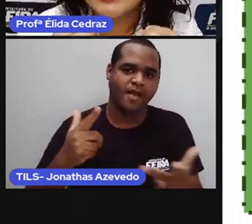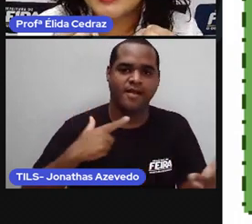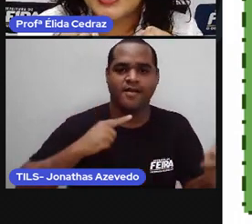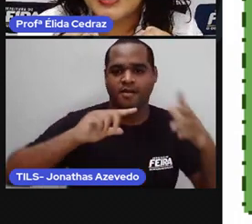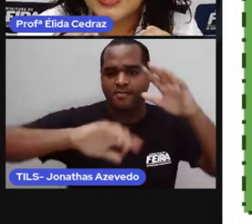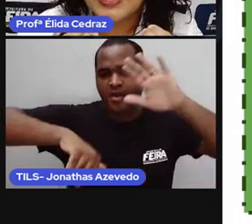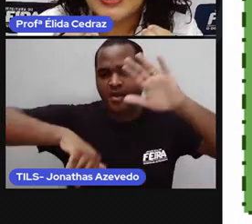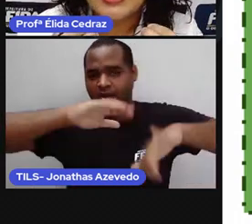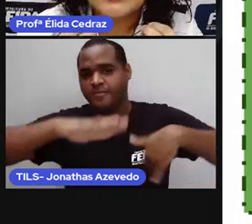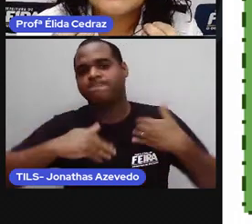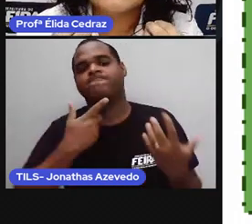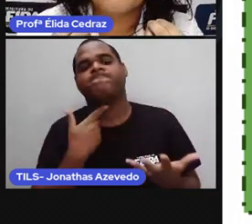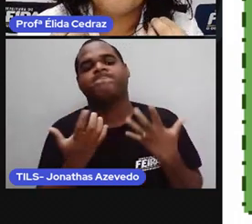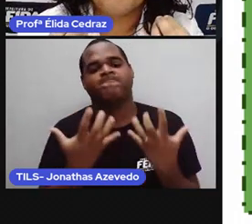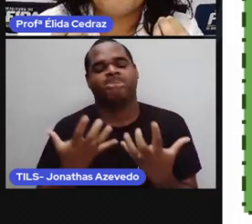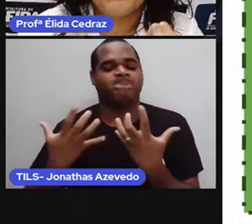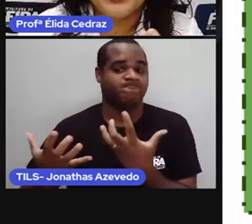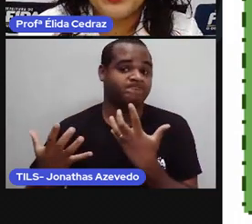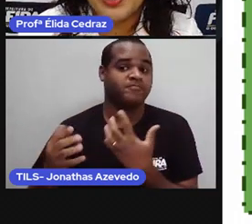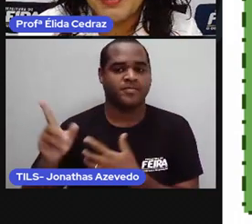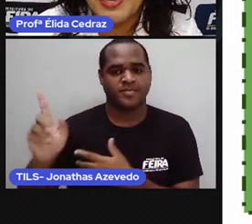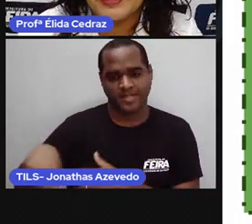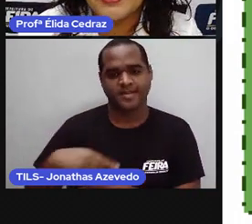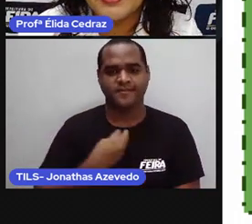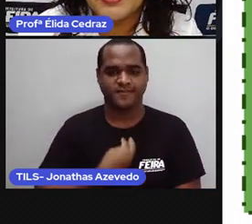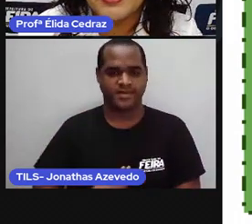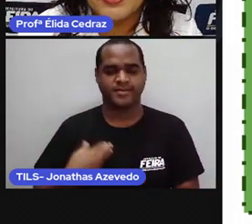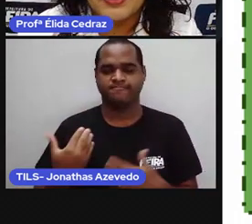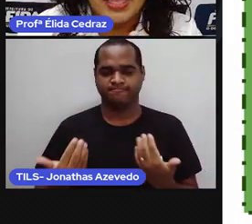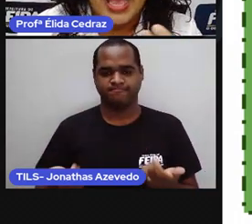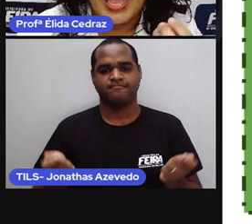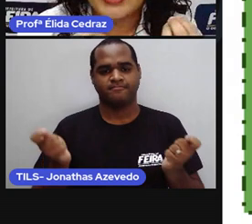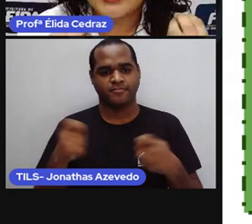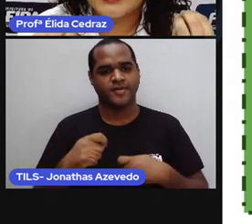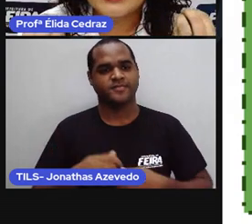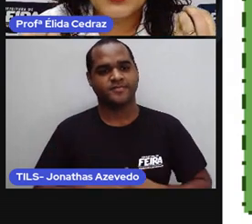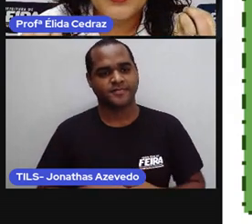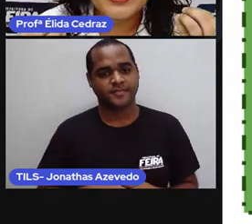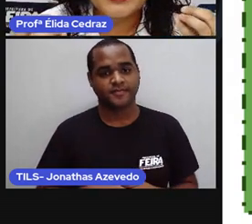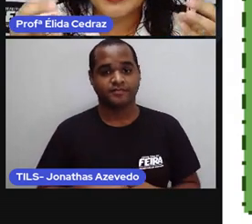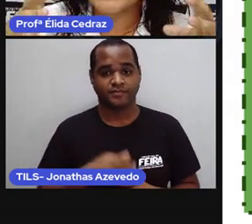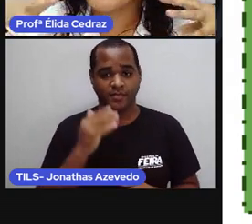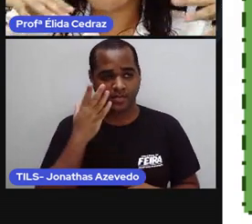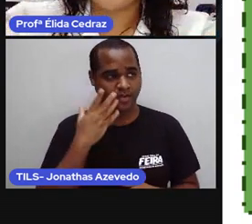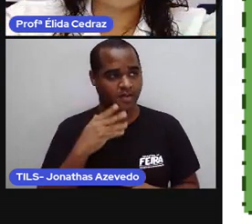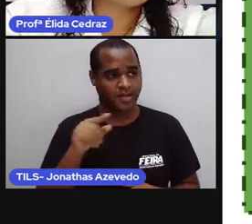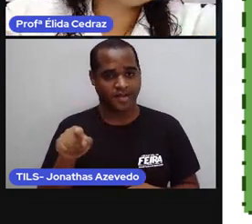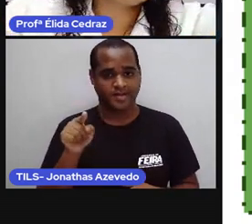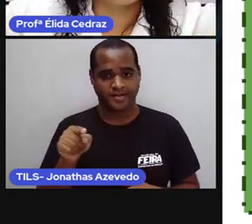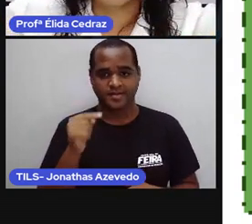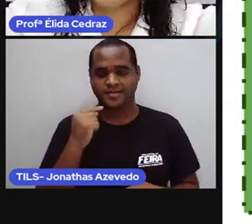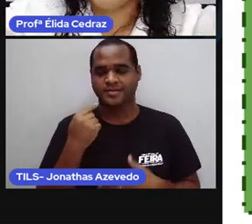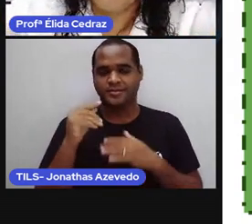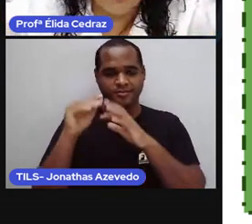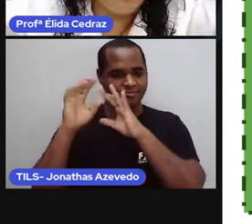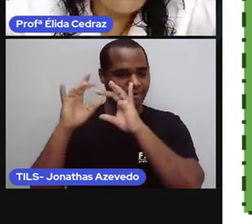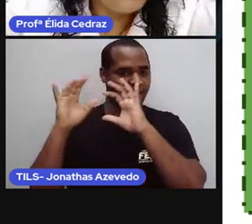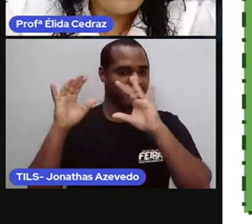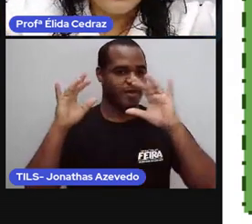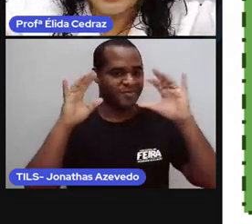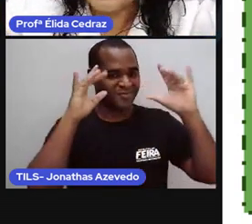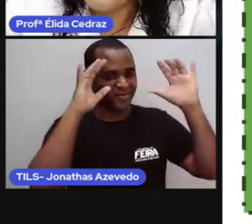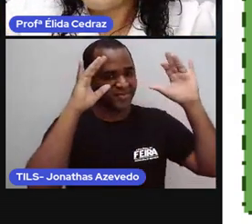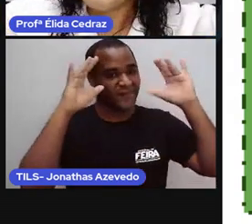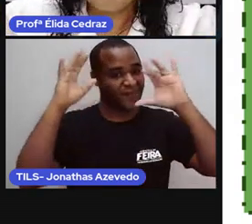e querer são muito trabalhados. A criança com essa idade está com a imaginação, ó,